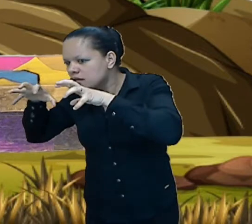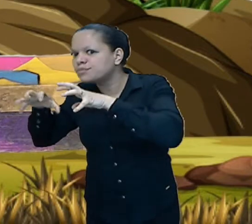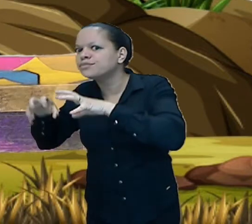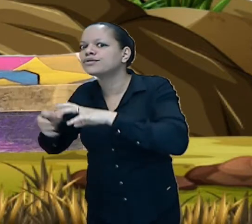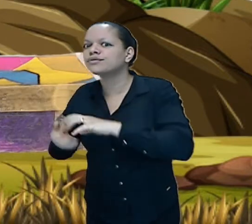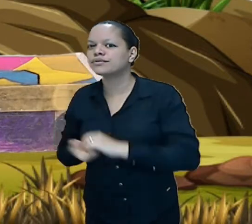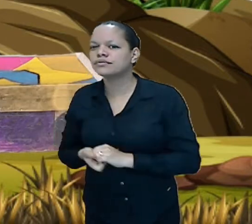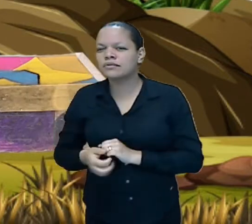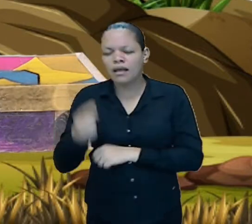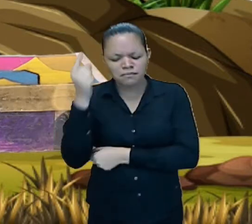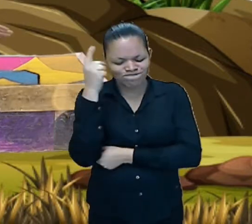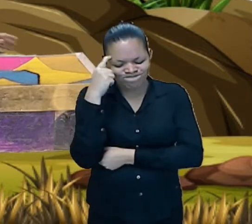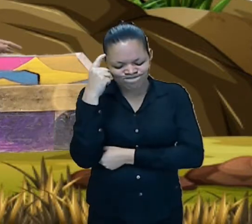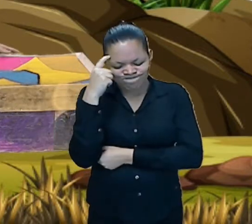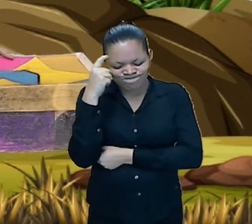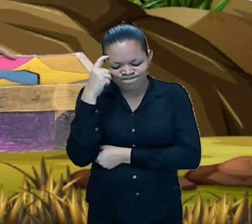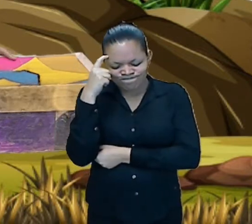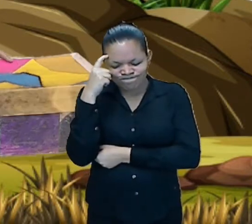aquela caixa